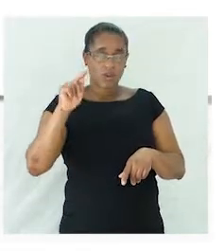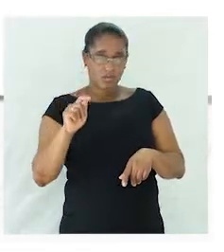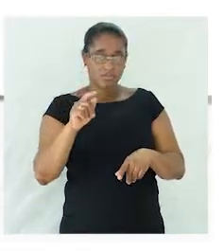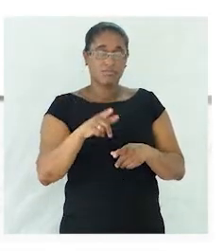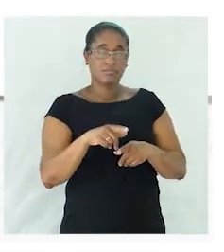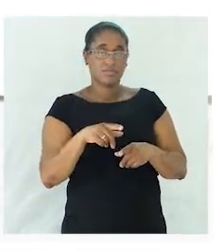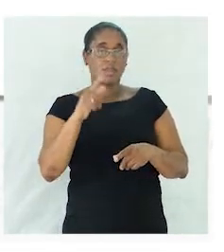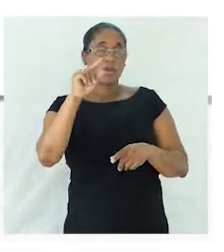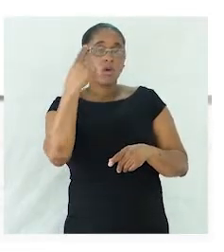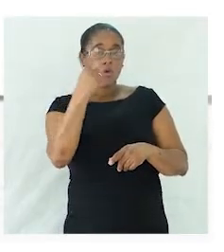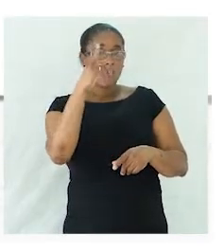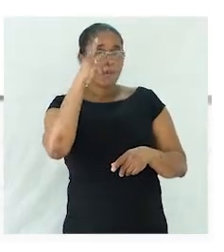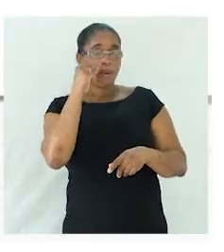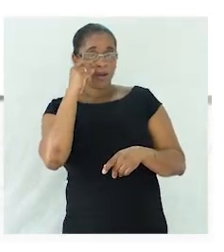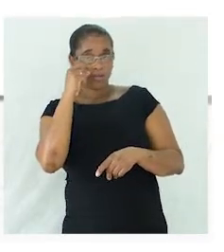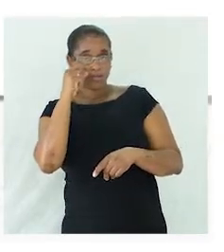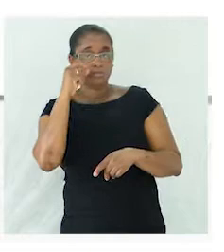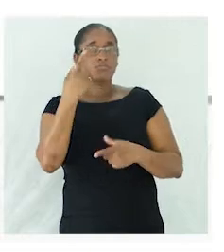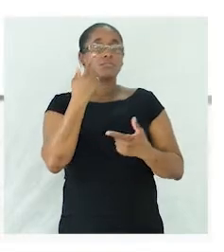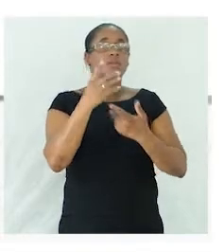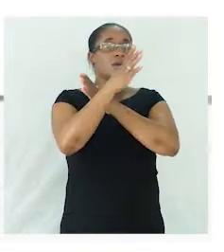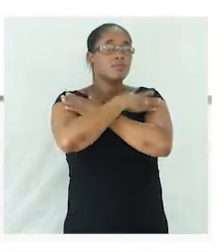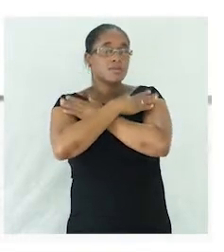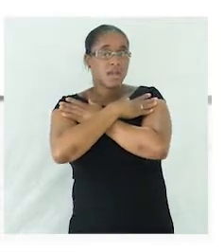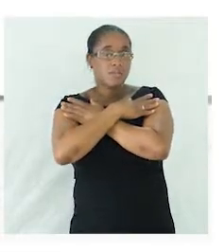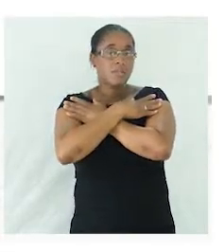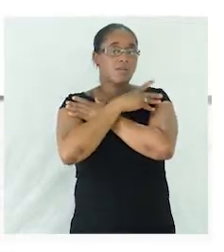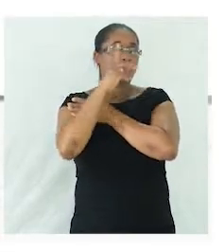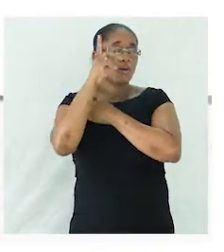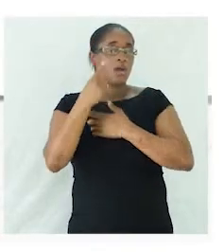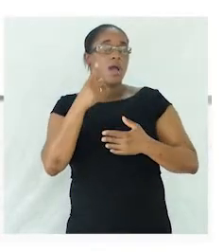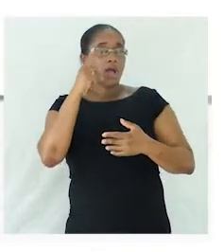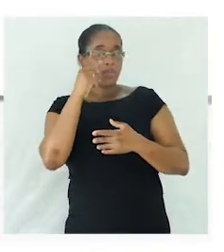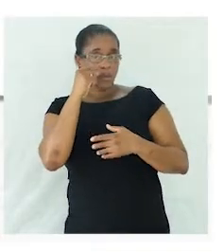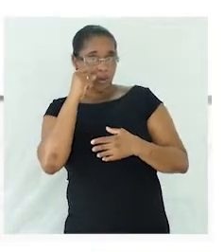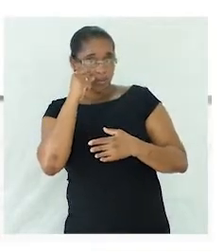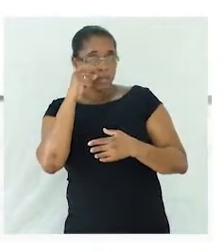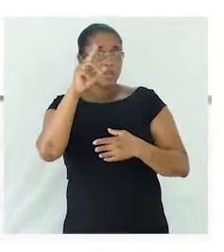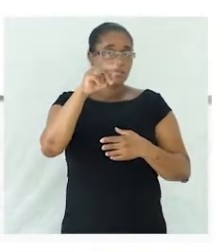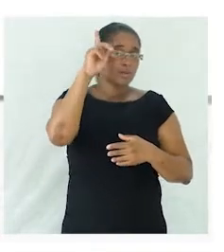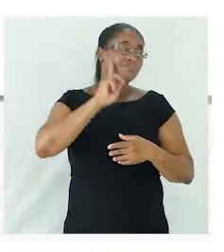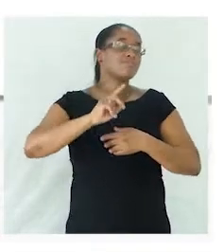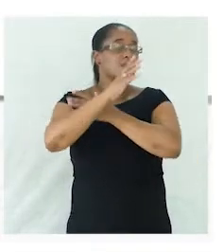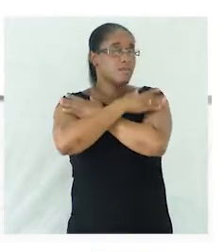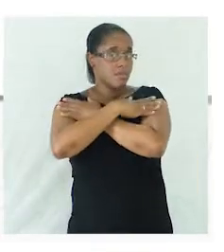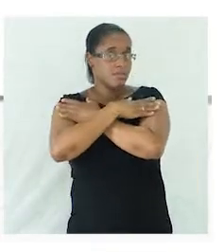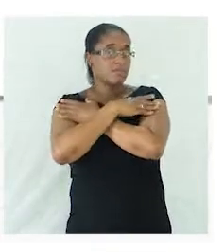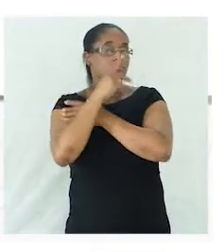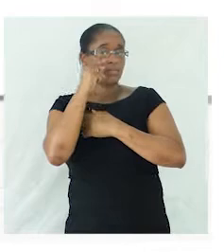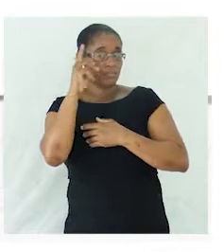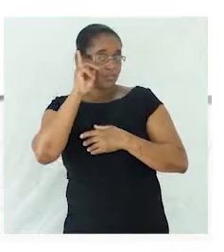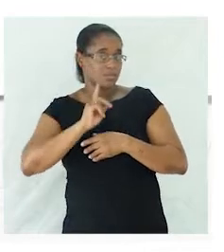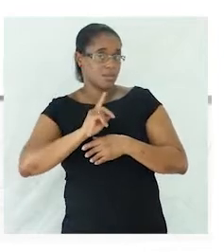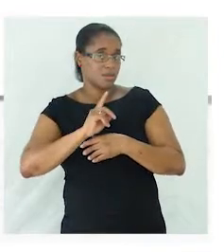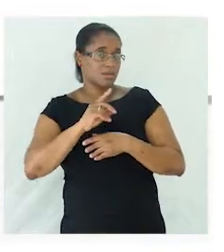exemplo, amigo para o masculino, amiga para o feminino. Também temos substantivos que não se formam apenas mudando